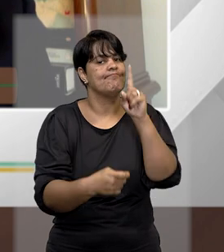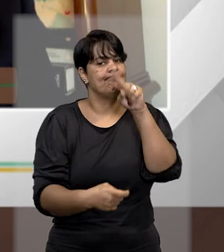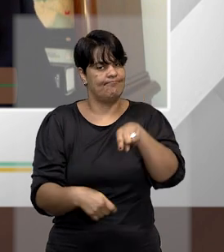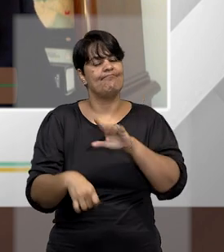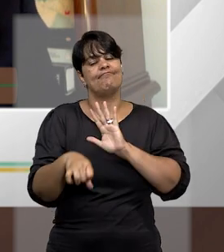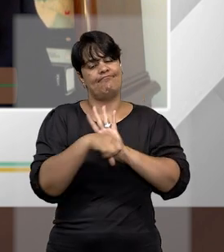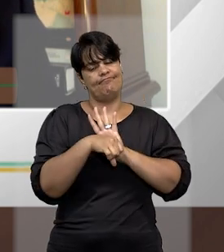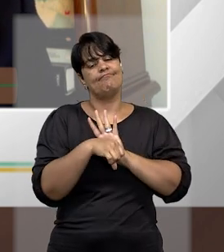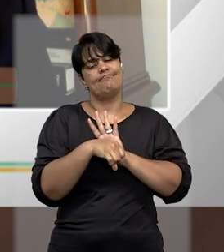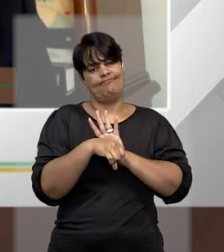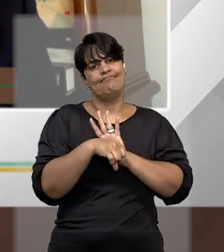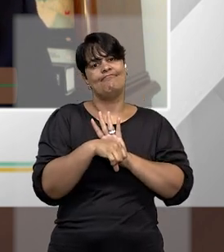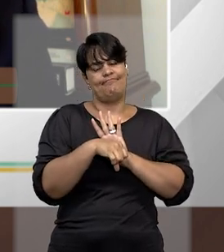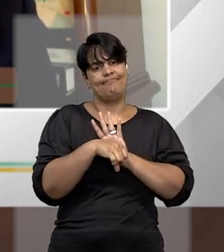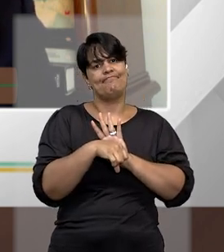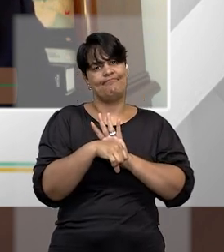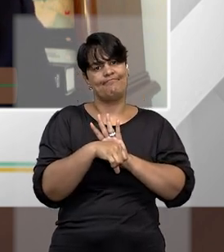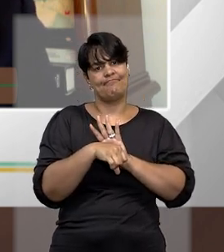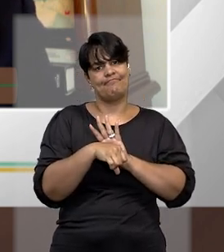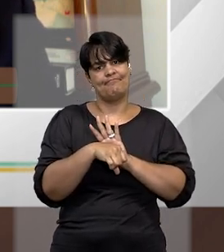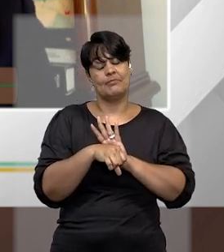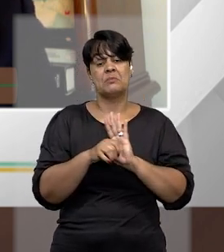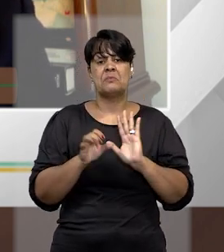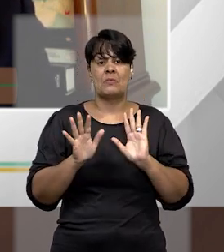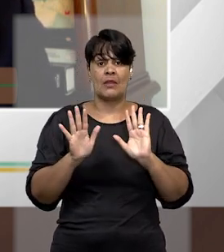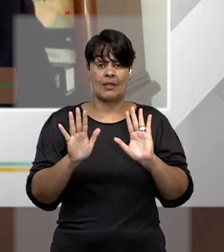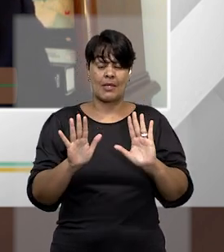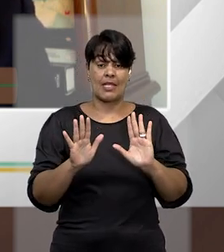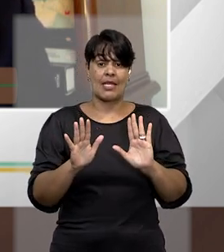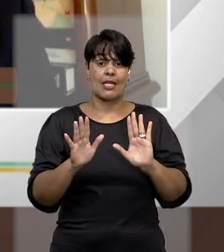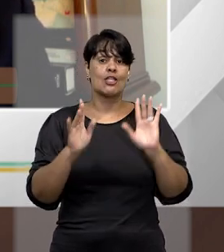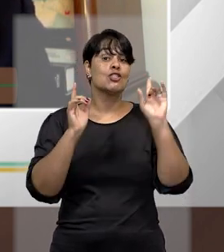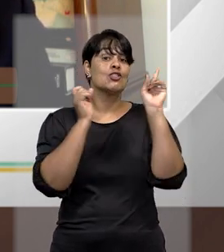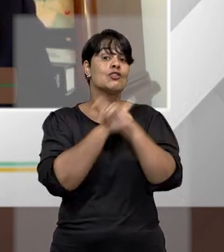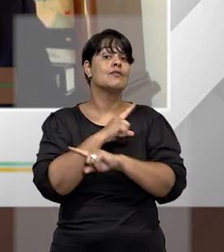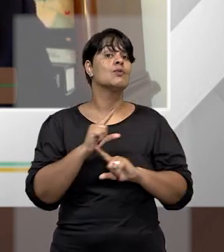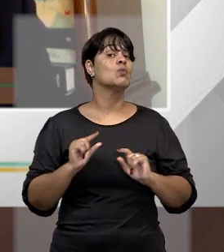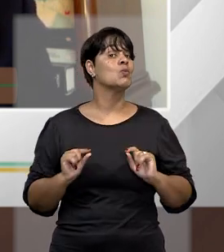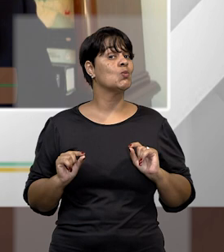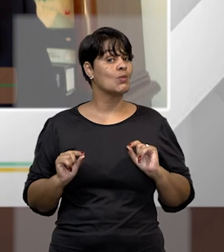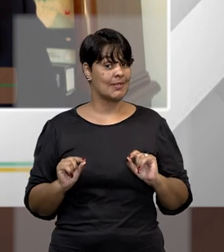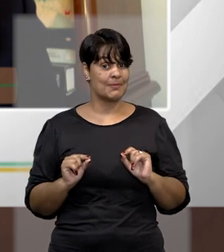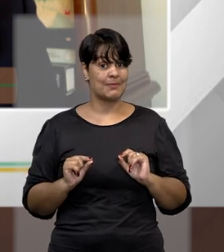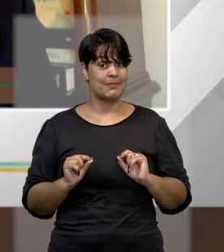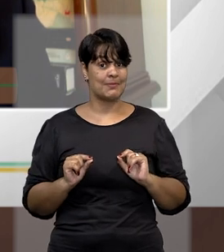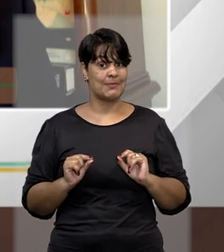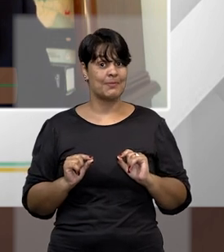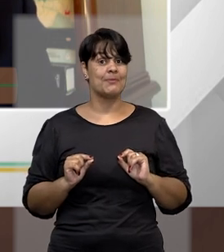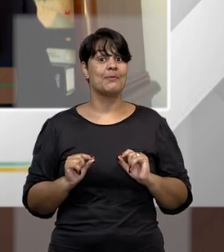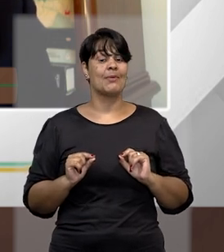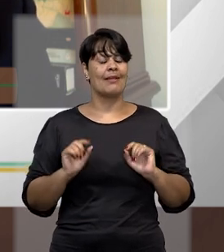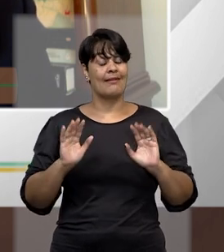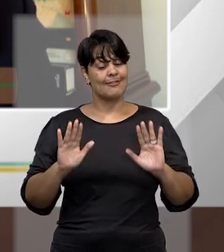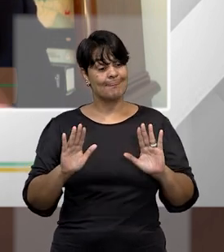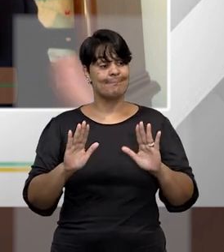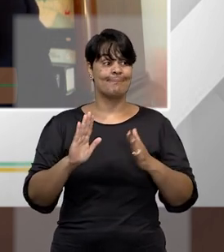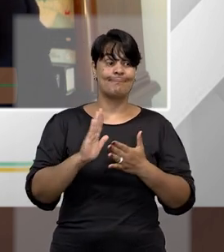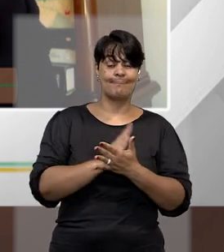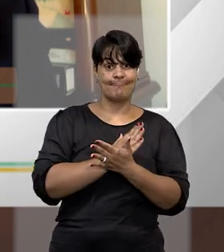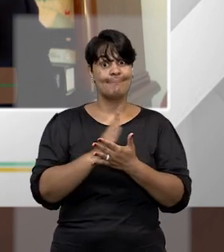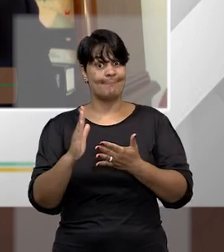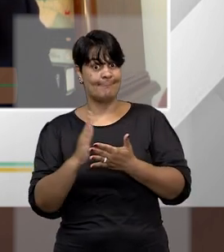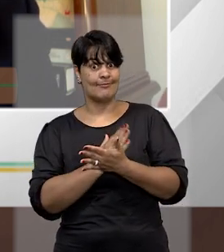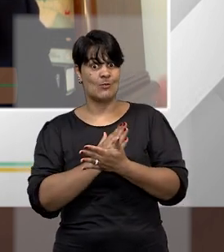dificuldade que eu acho que vai ter, Fátima, é em relação àqueles que incitam outros a